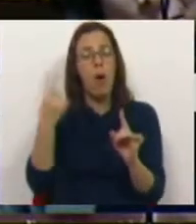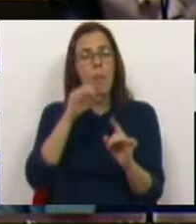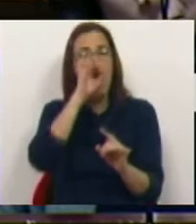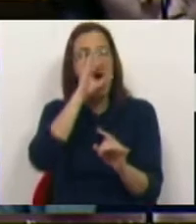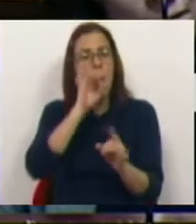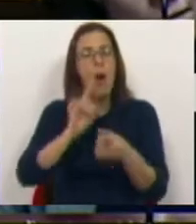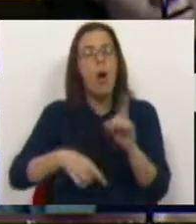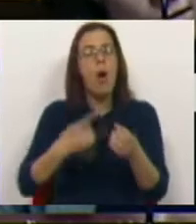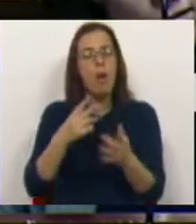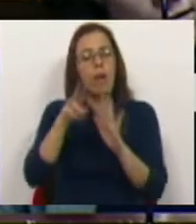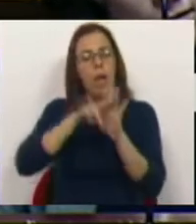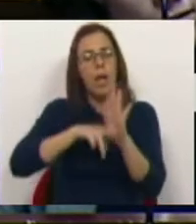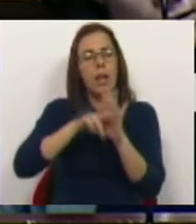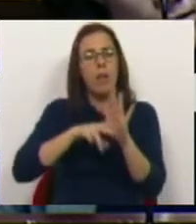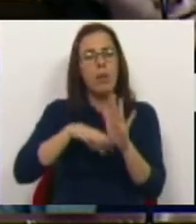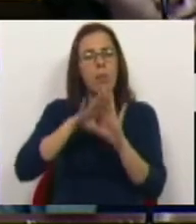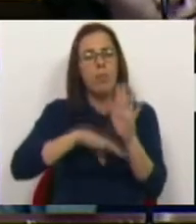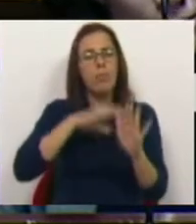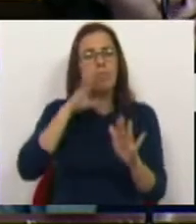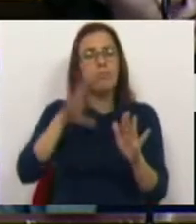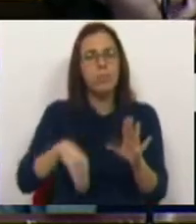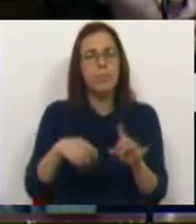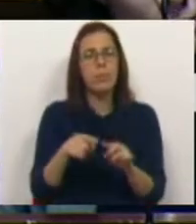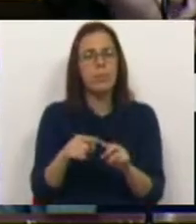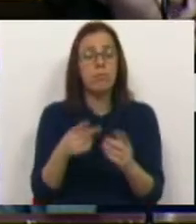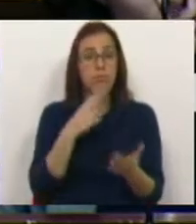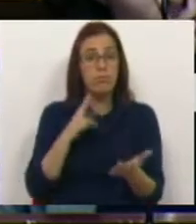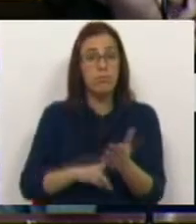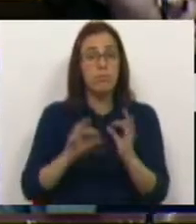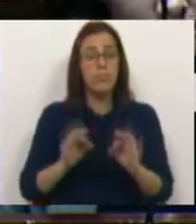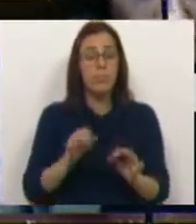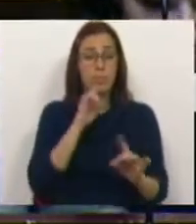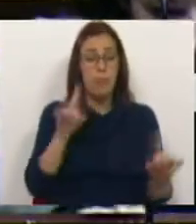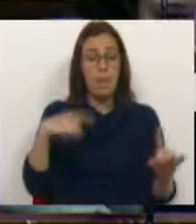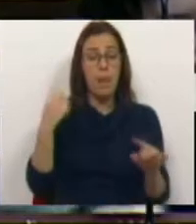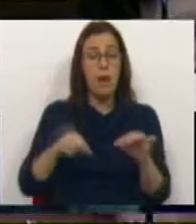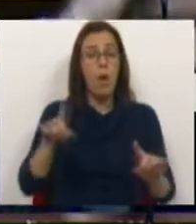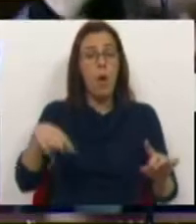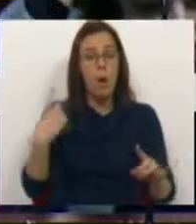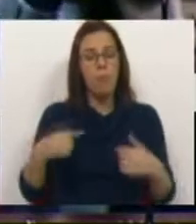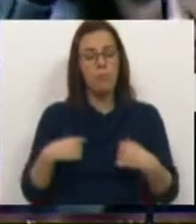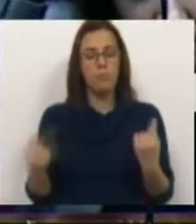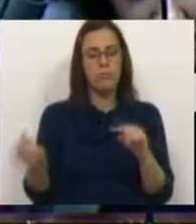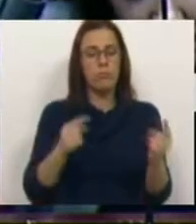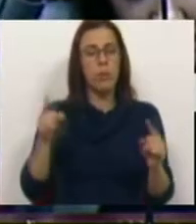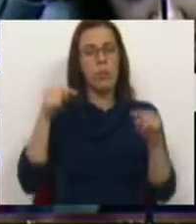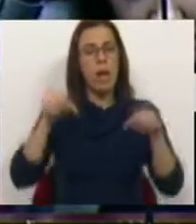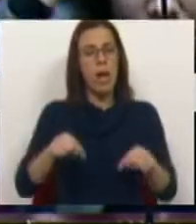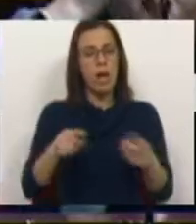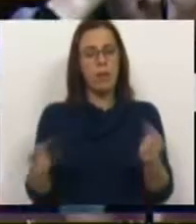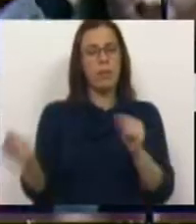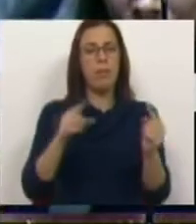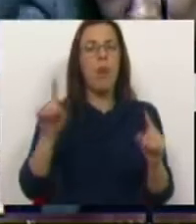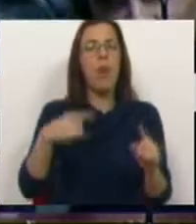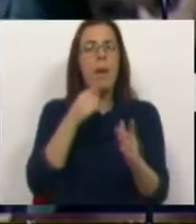conhecer o relatório da precariedade, precariedade que, na verdade, já poderia estar cá fora para nós debatermos aqui em cima da